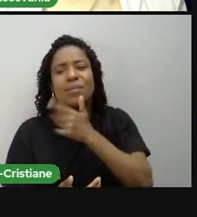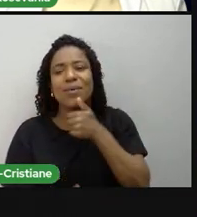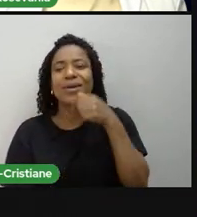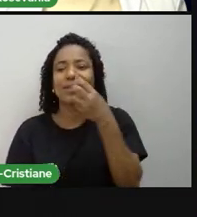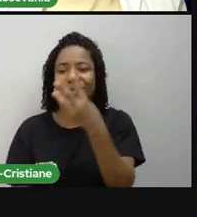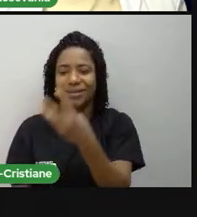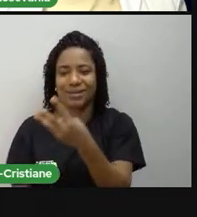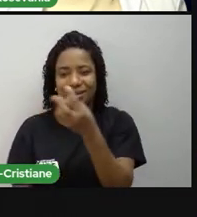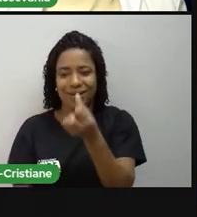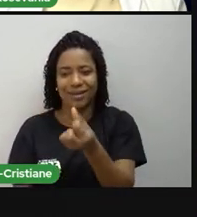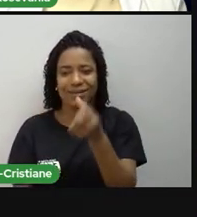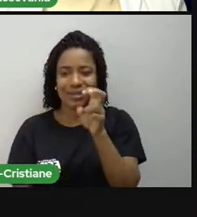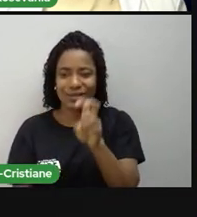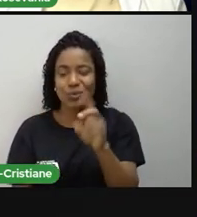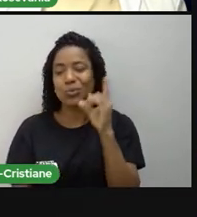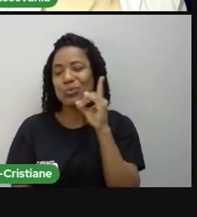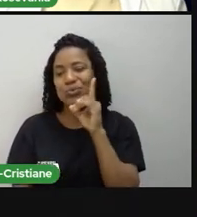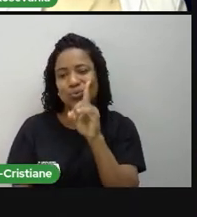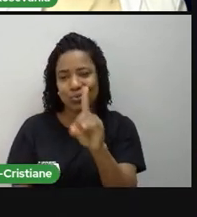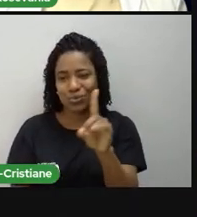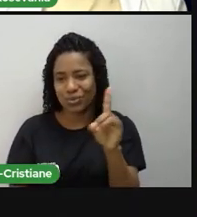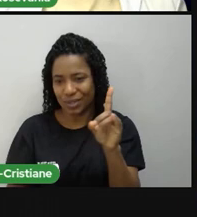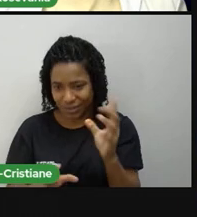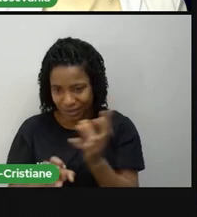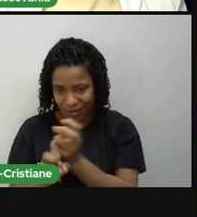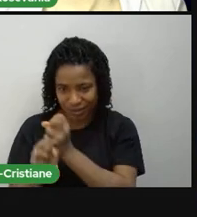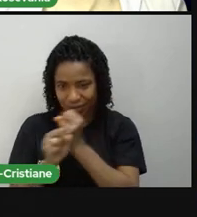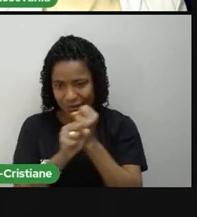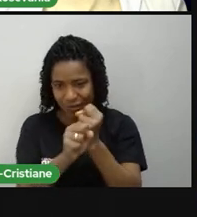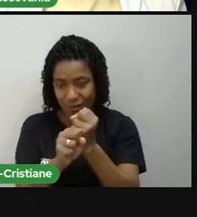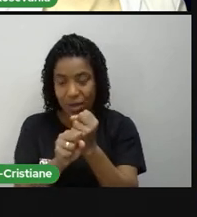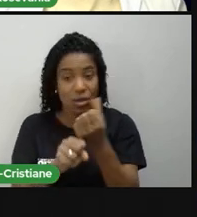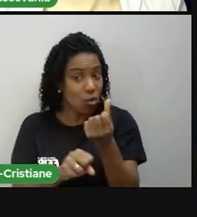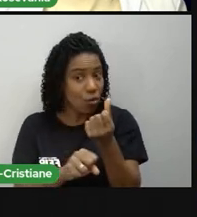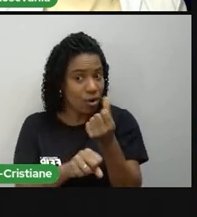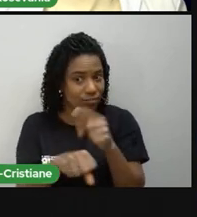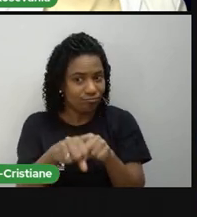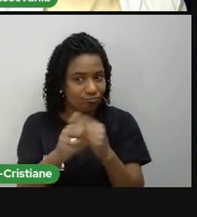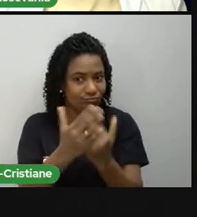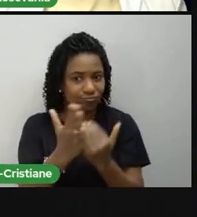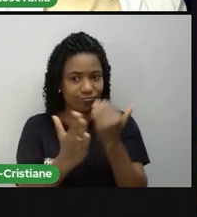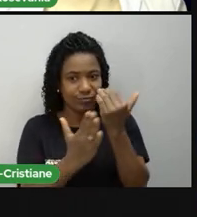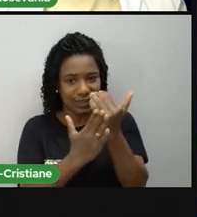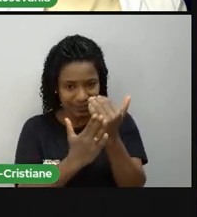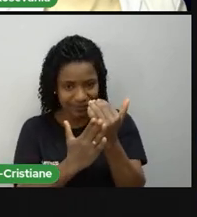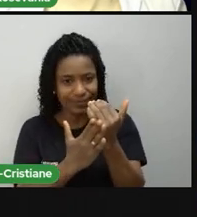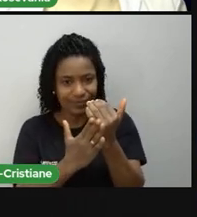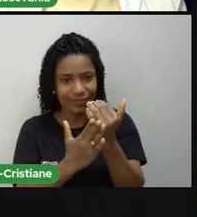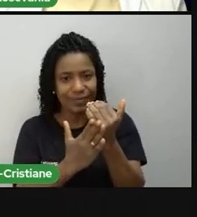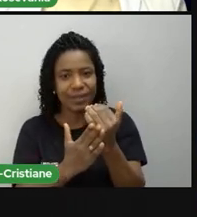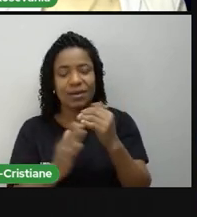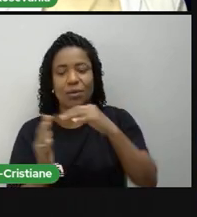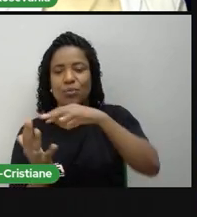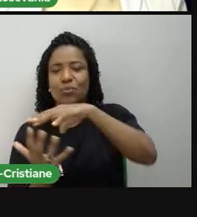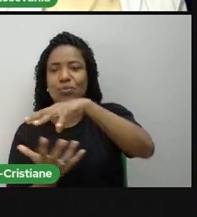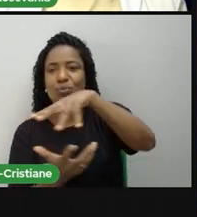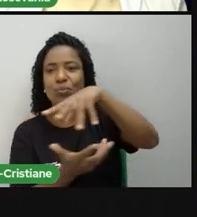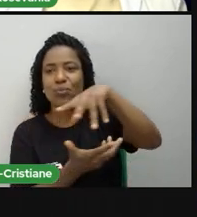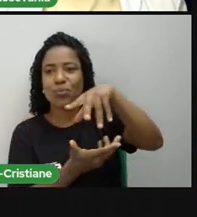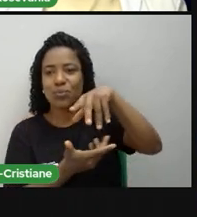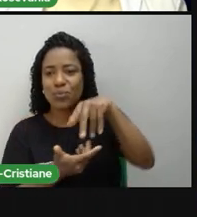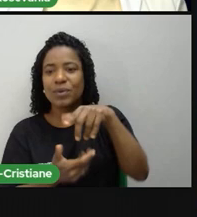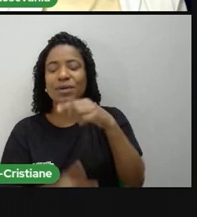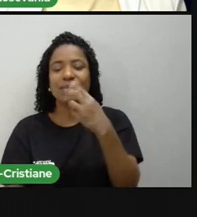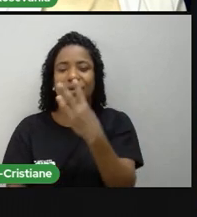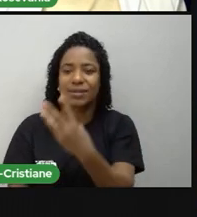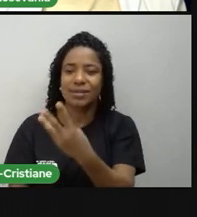dias e 6 horas para dar essa volta completa para ele chegar novamente aqui nesse ponto. Ele leva